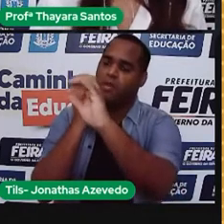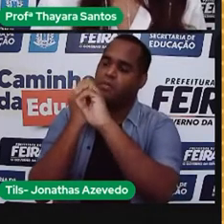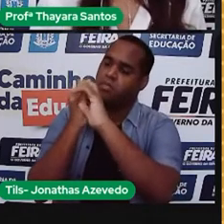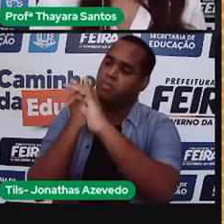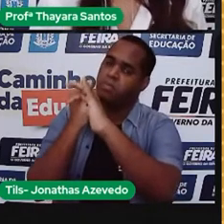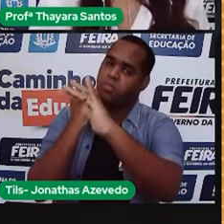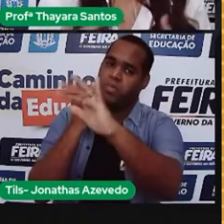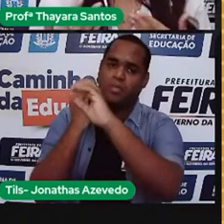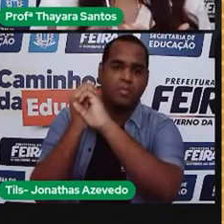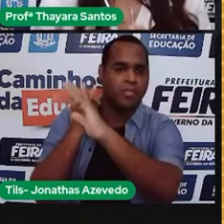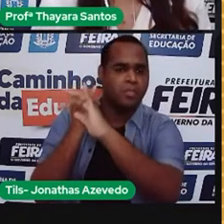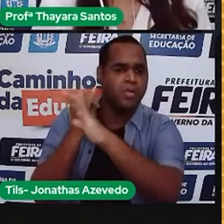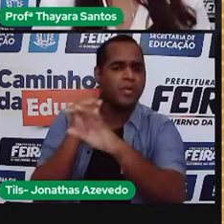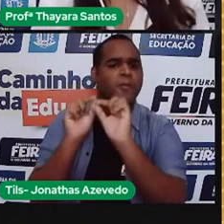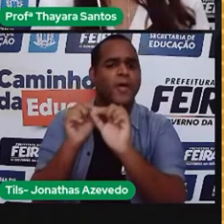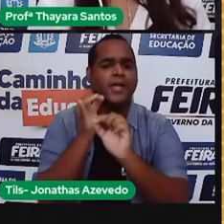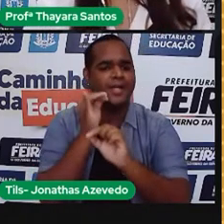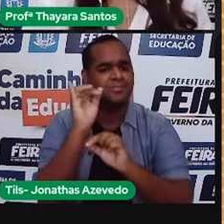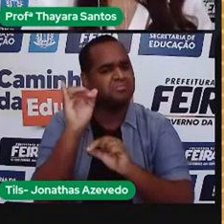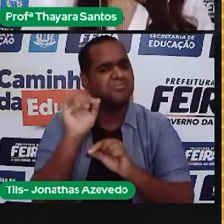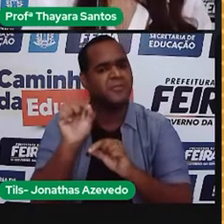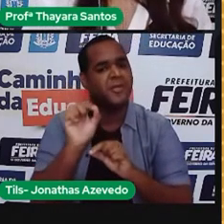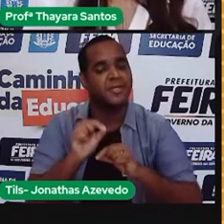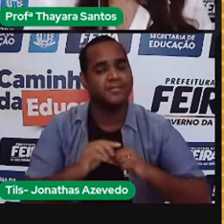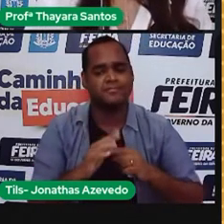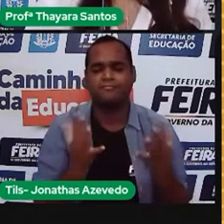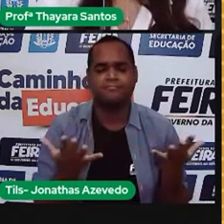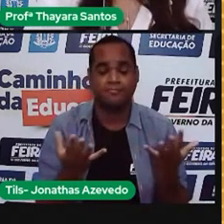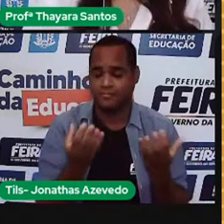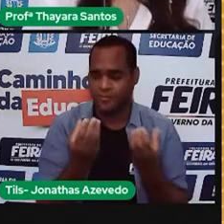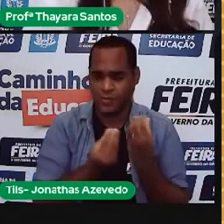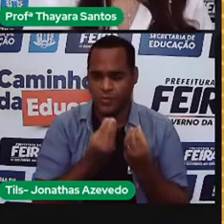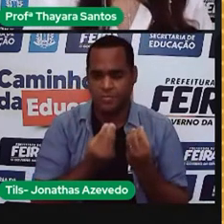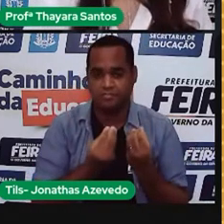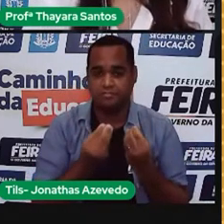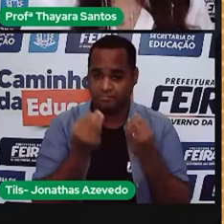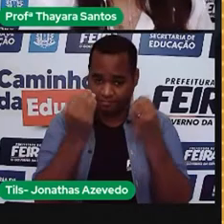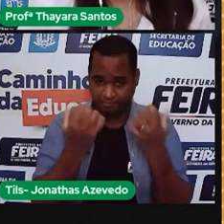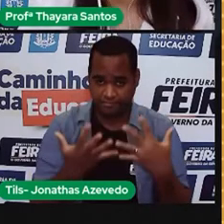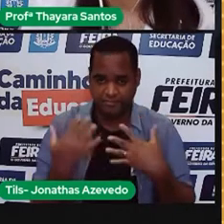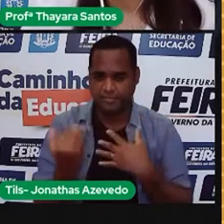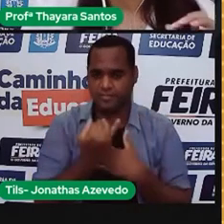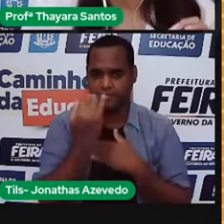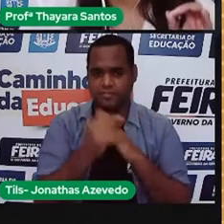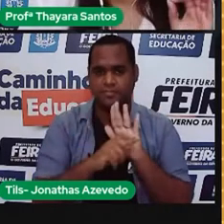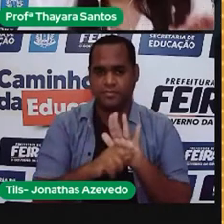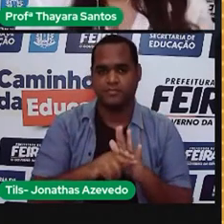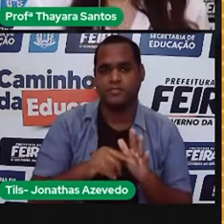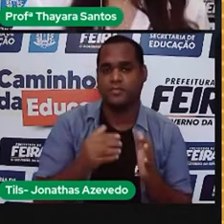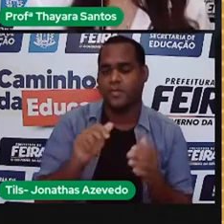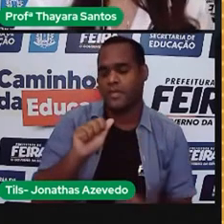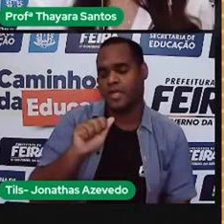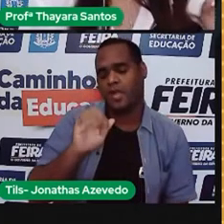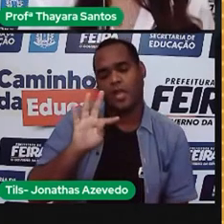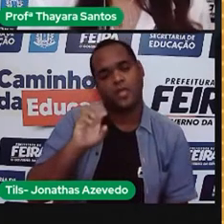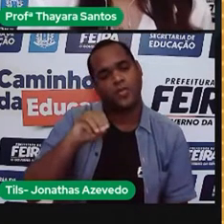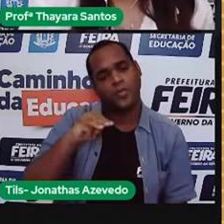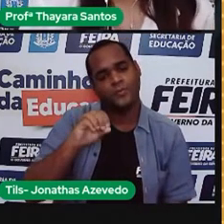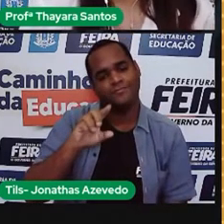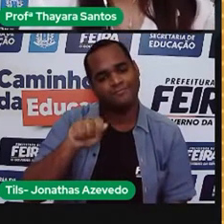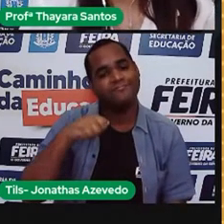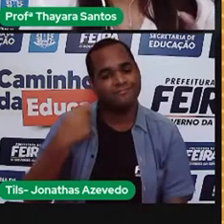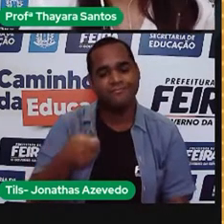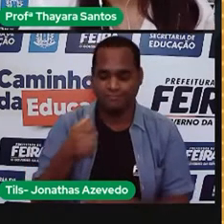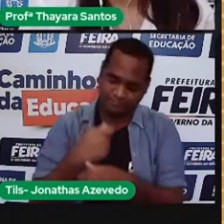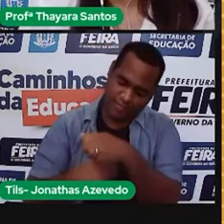corrente elétrica. E o que é essa corrente elétrica? Na verdade, existe uma coisa chamada de átomos. Os átomos,